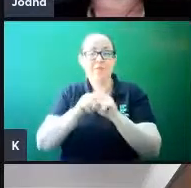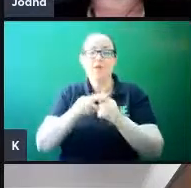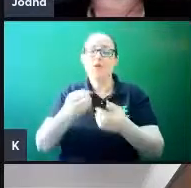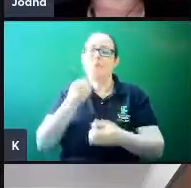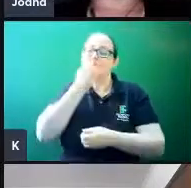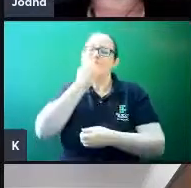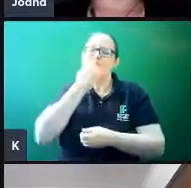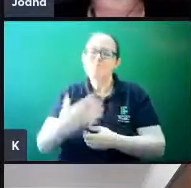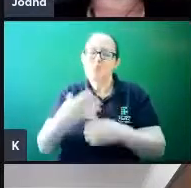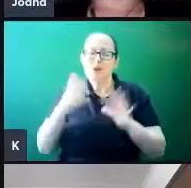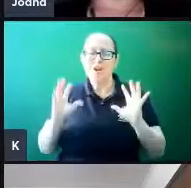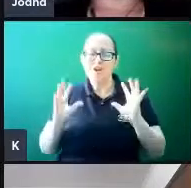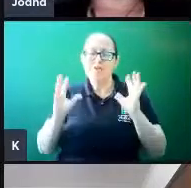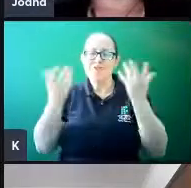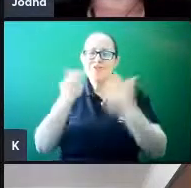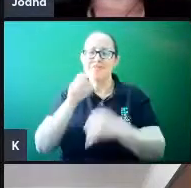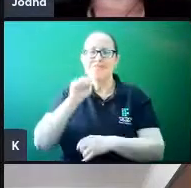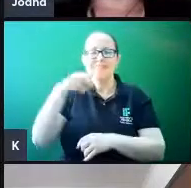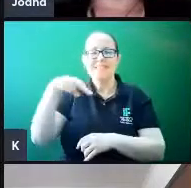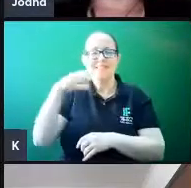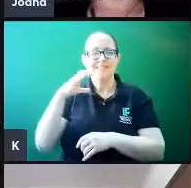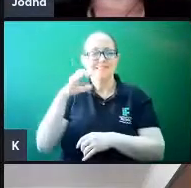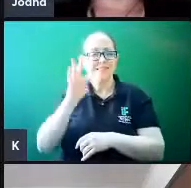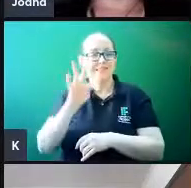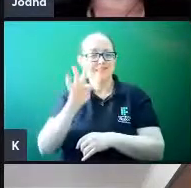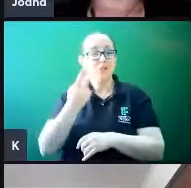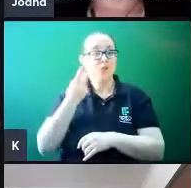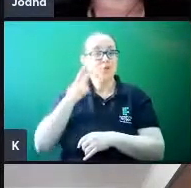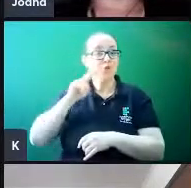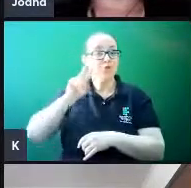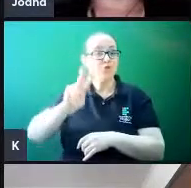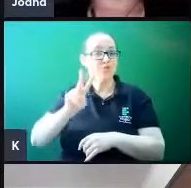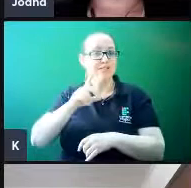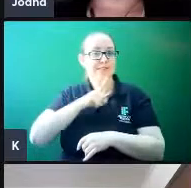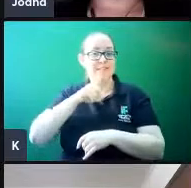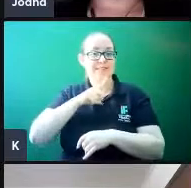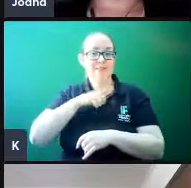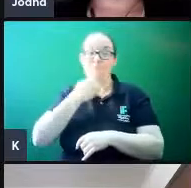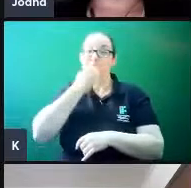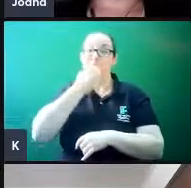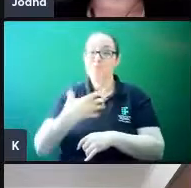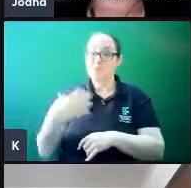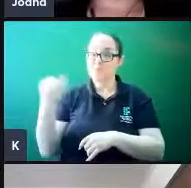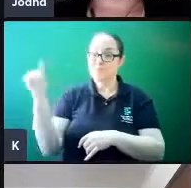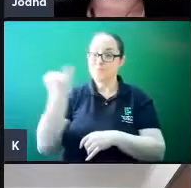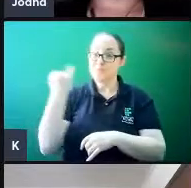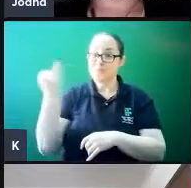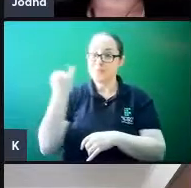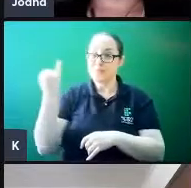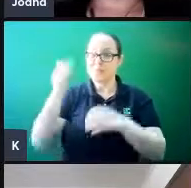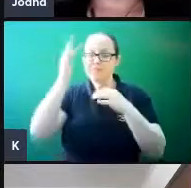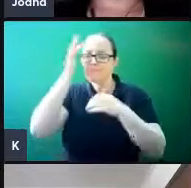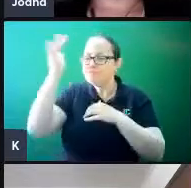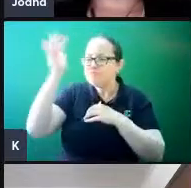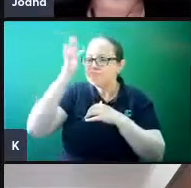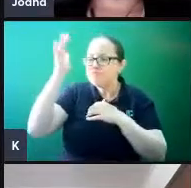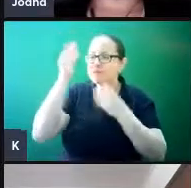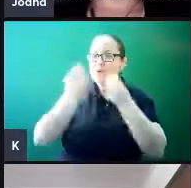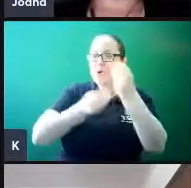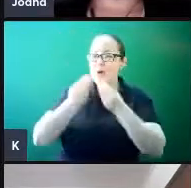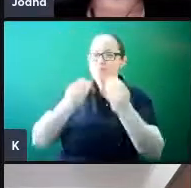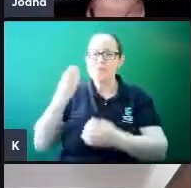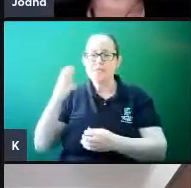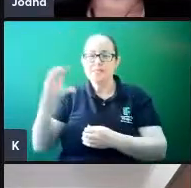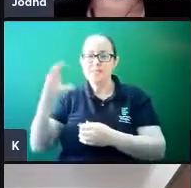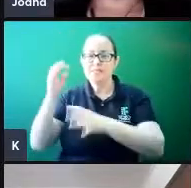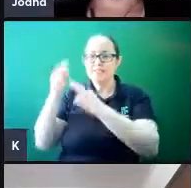todos e todas. E que tenhamos aí dois dias bem, bastante produtivos para refletir sobre ciência, tecnologia, inovação.